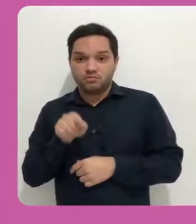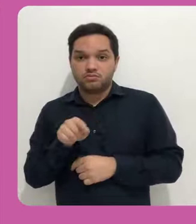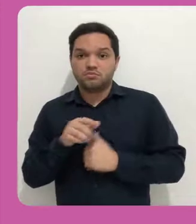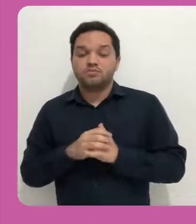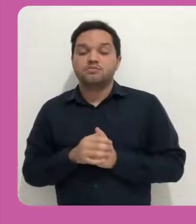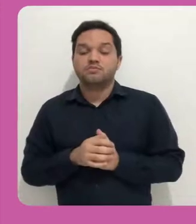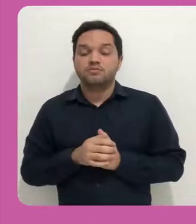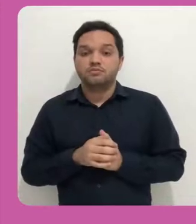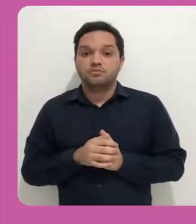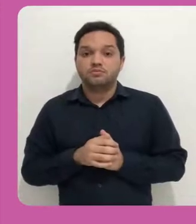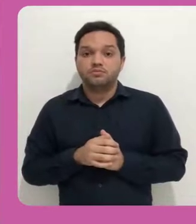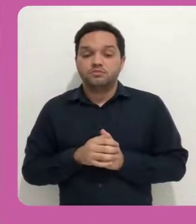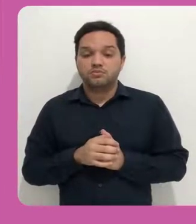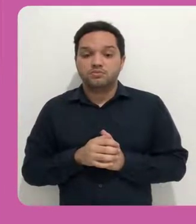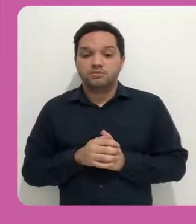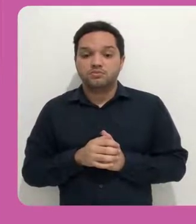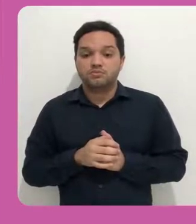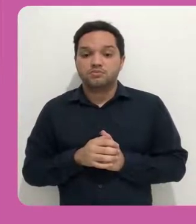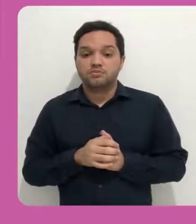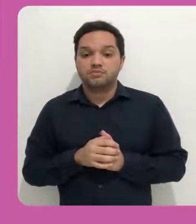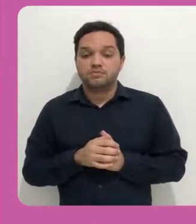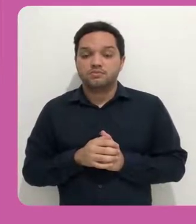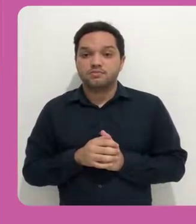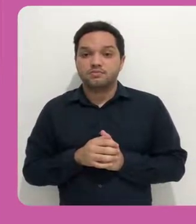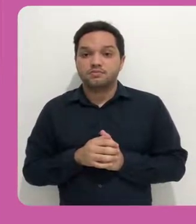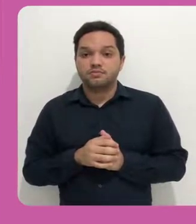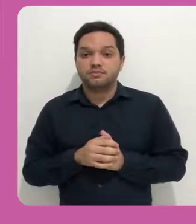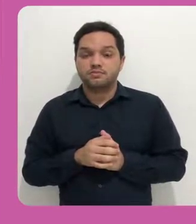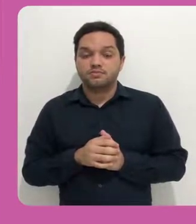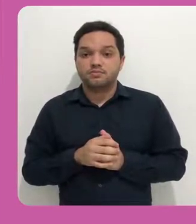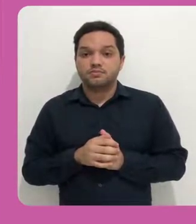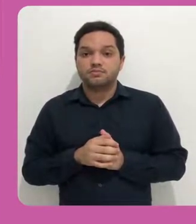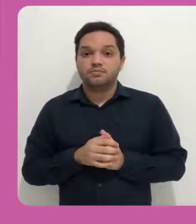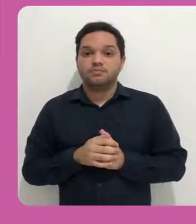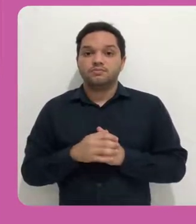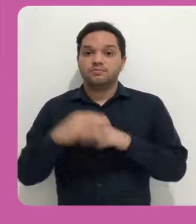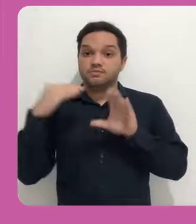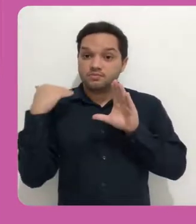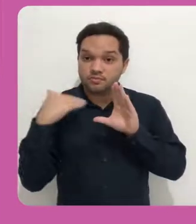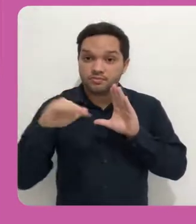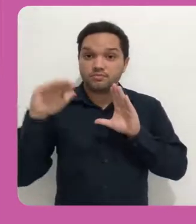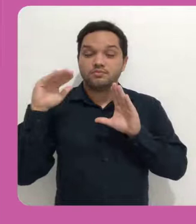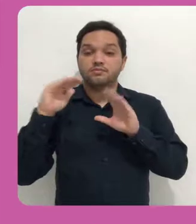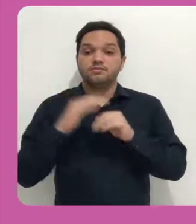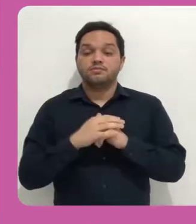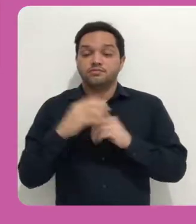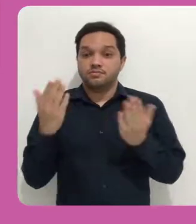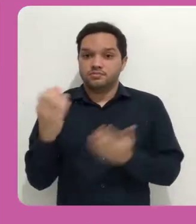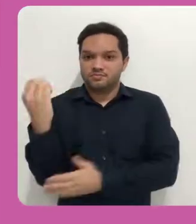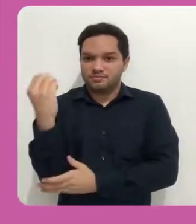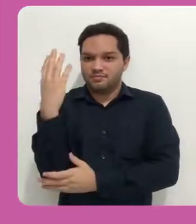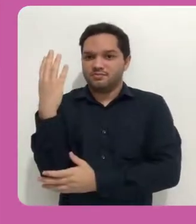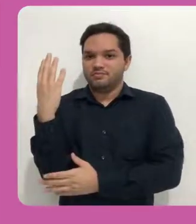Envio esse arquivo. Ele aparece aqui. Assim como eu posso também